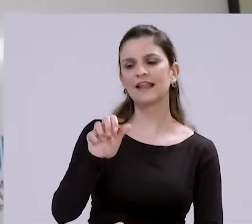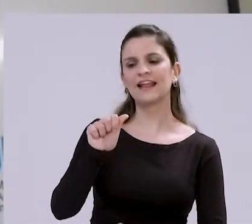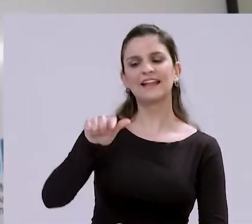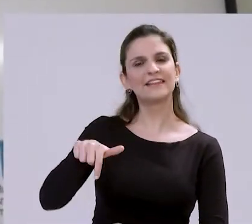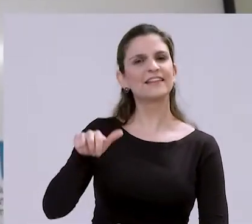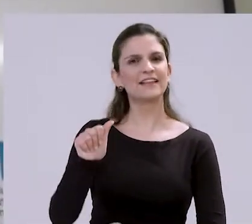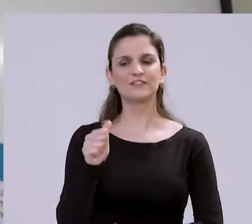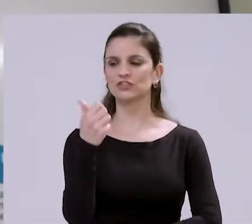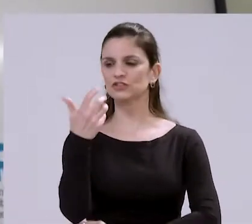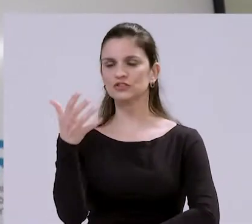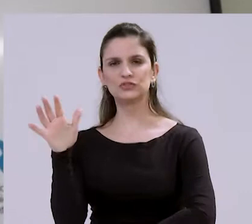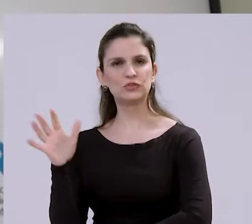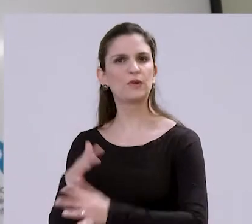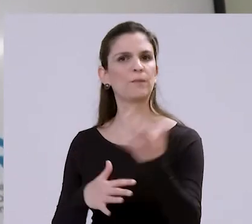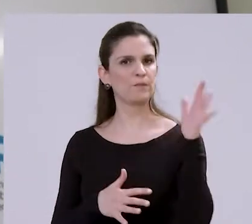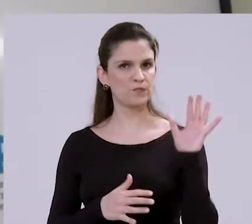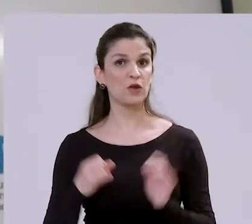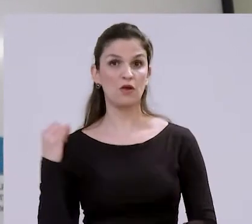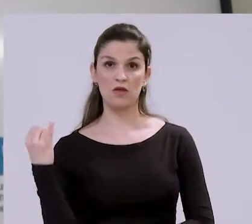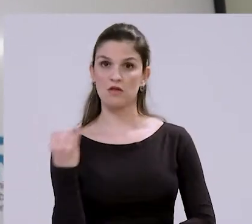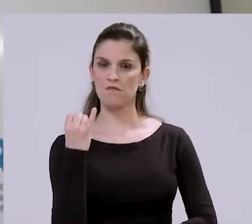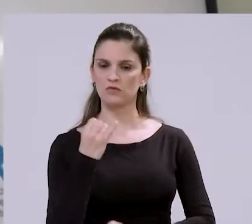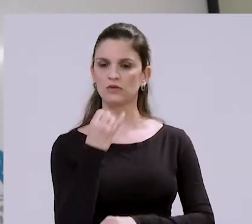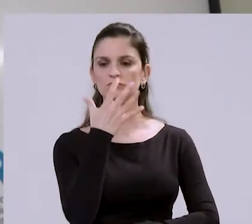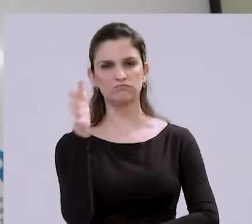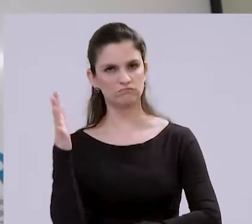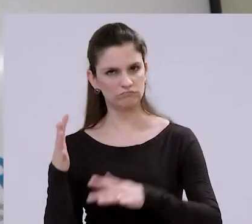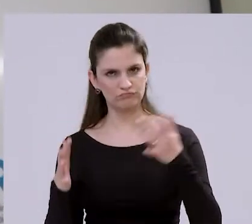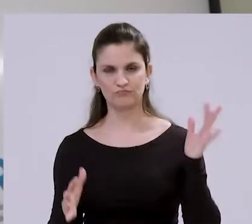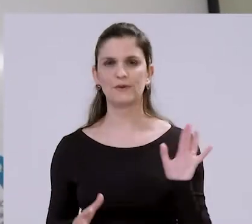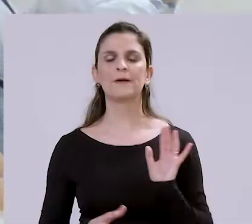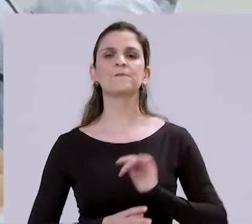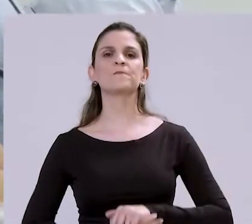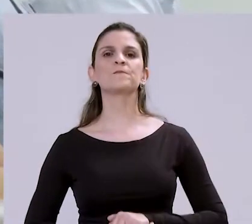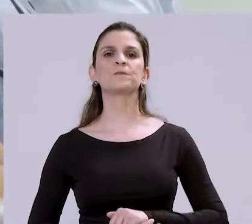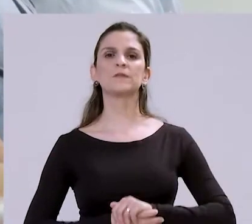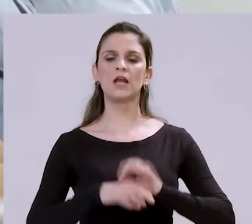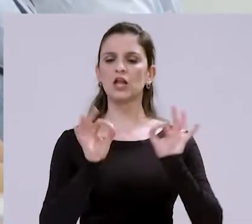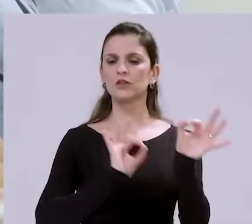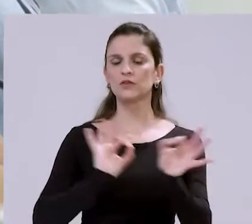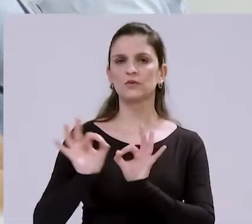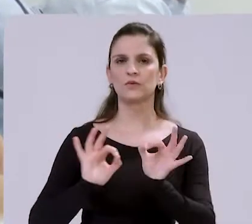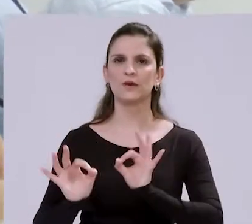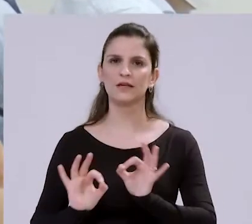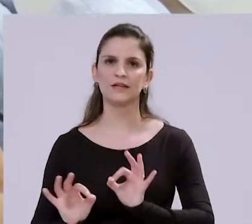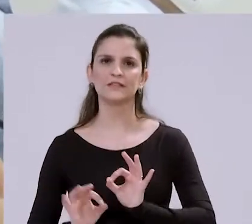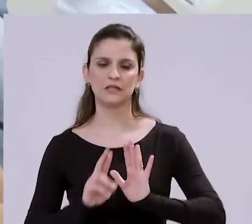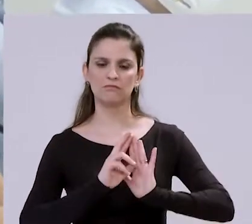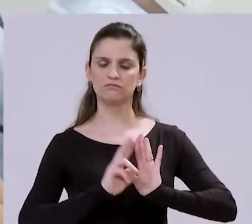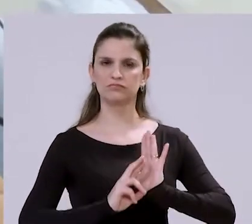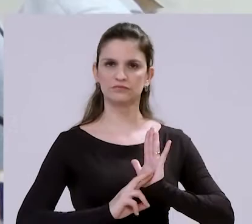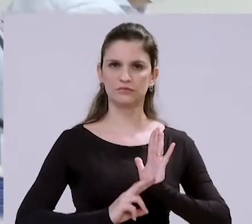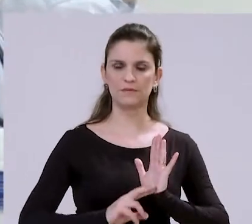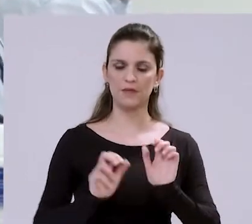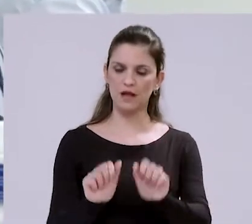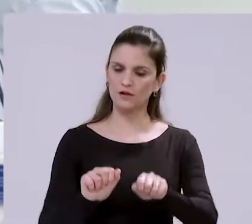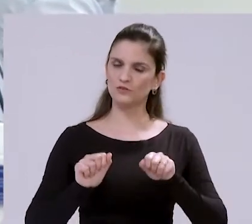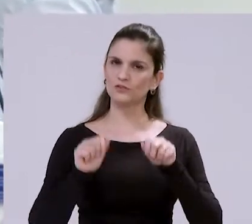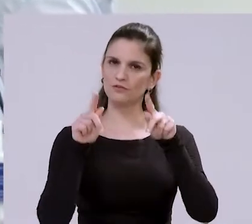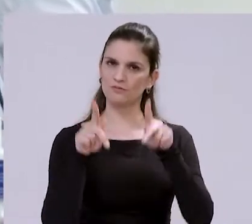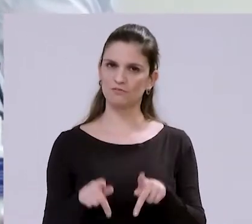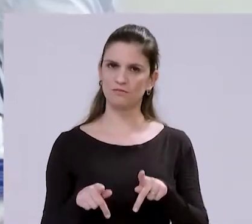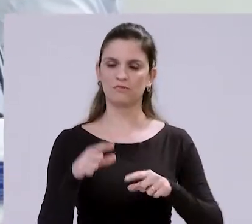da taxa de relevância ambiental, regra estabelecida pelo Plano Diretor de Desenvolvimento Urbano e Ambiental. A audiência